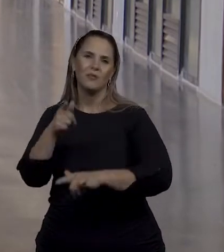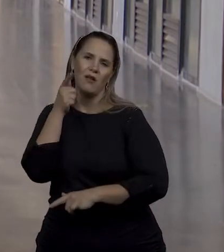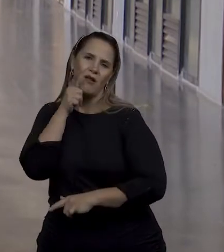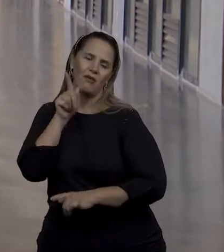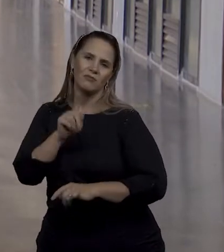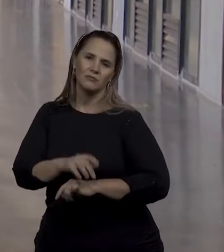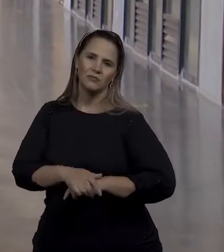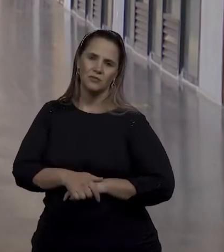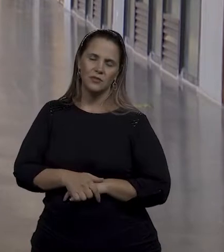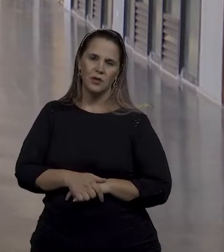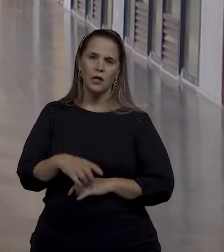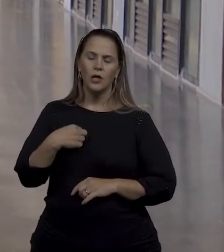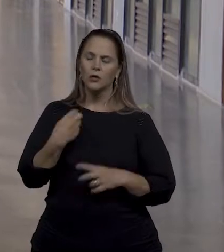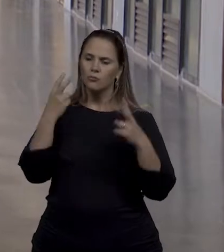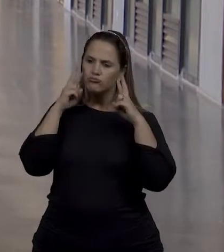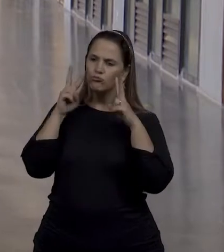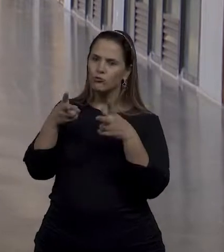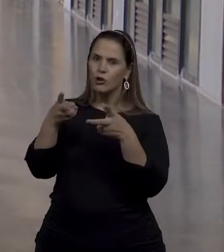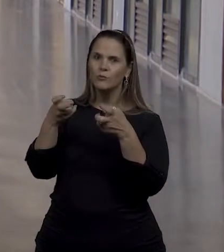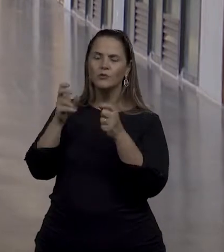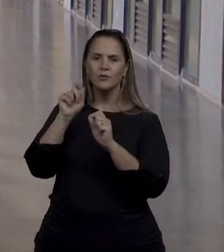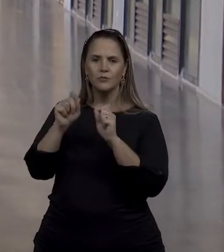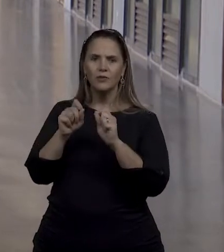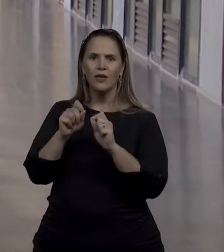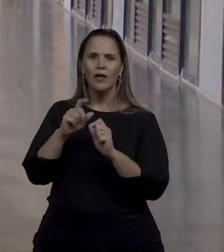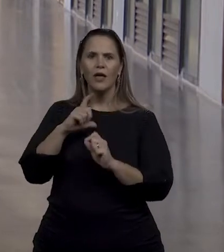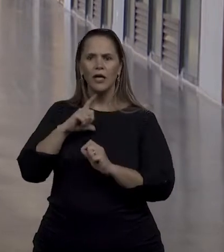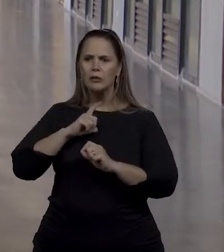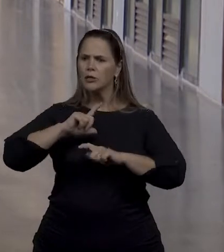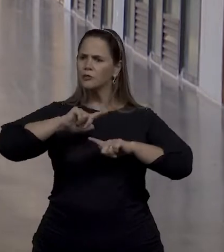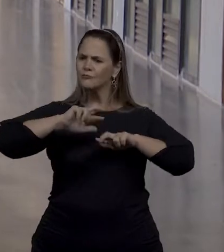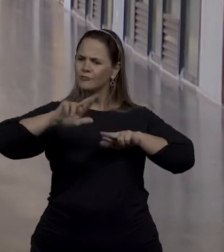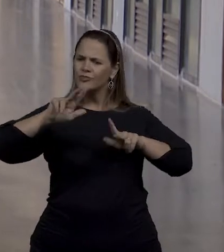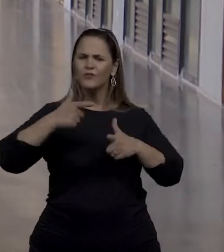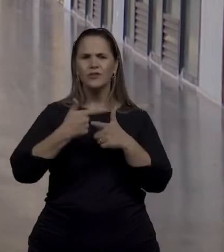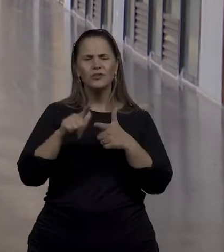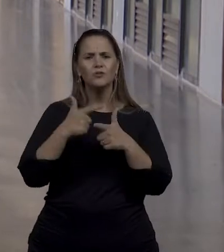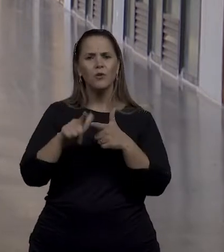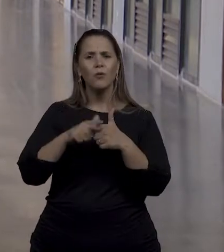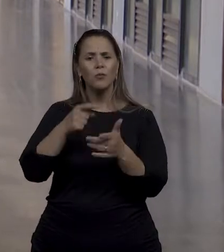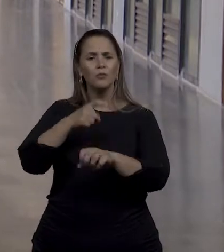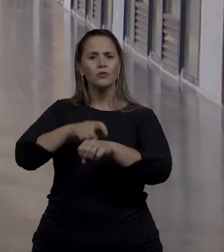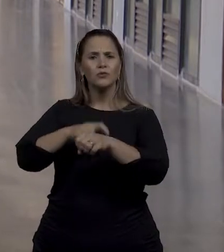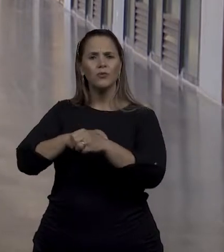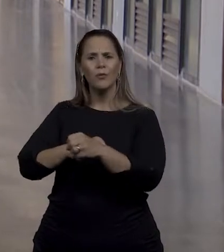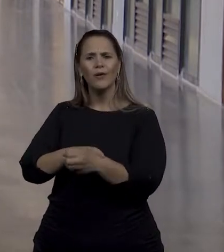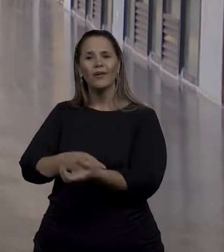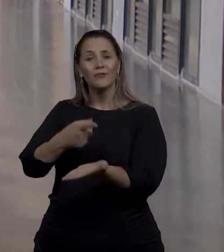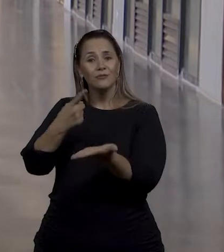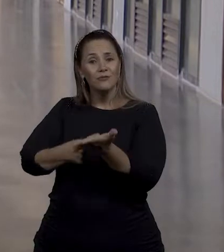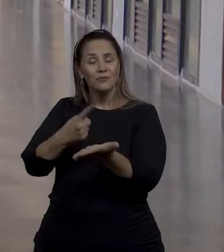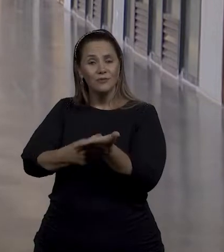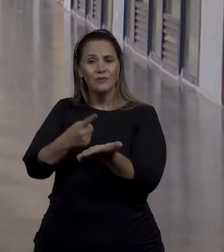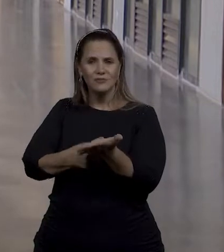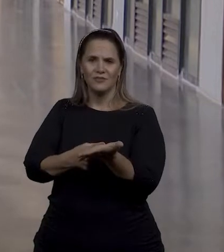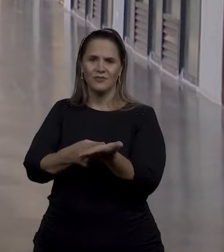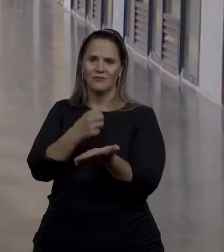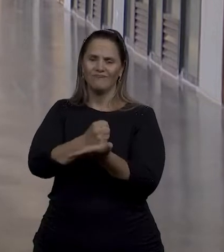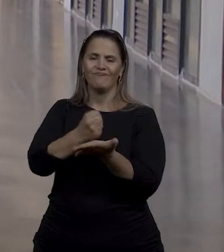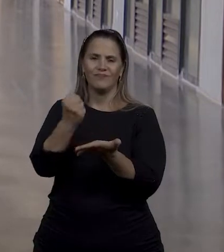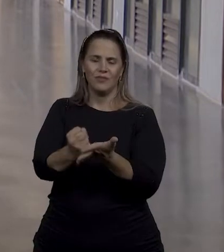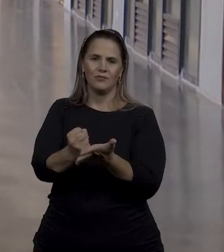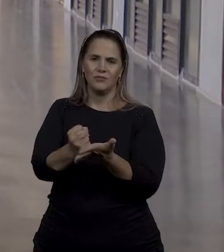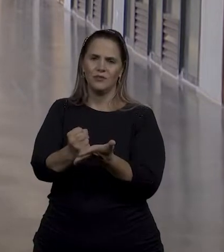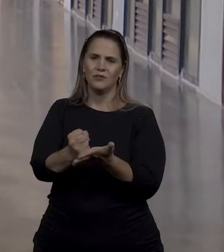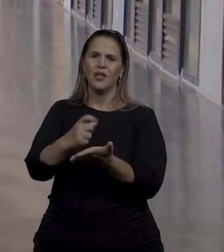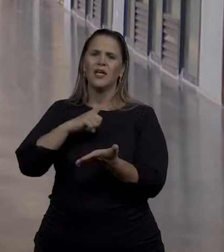lado, a gente tem visto experiências extremamente exitosas após a contratação de uma mudança cultural dentro daquela instituição e